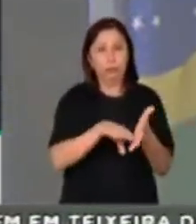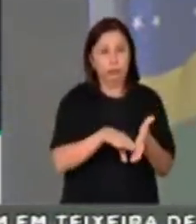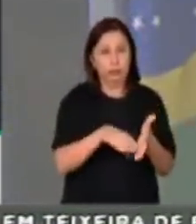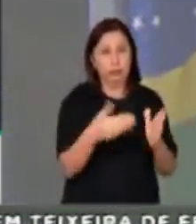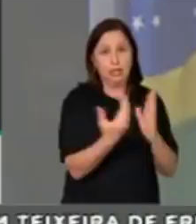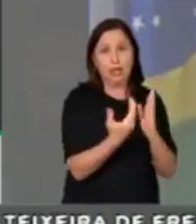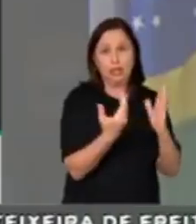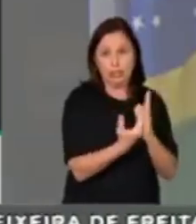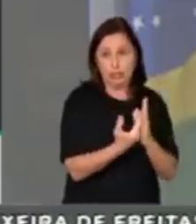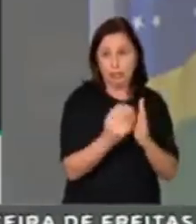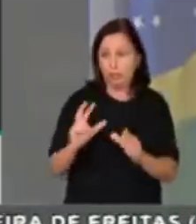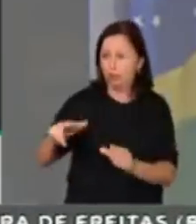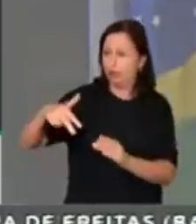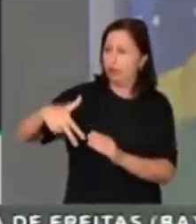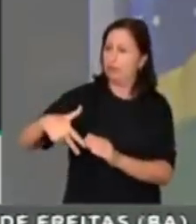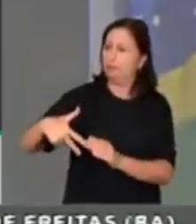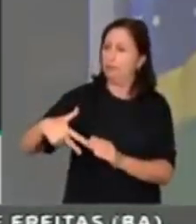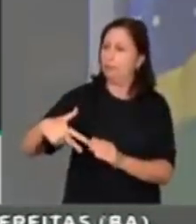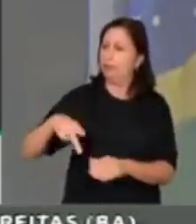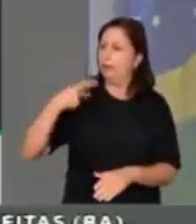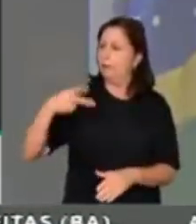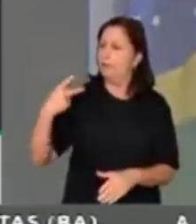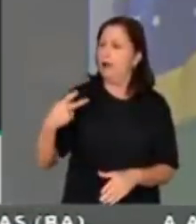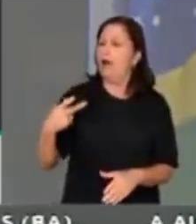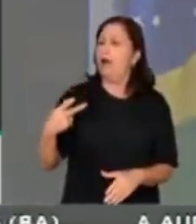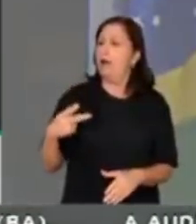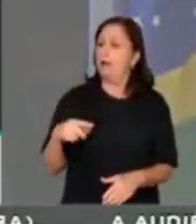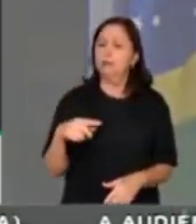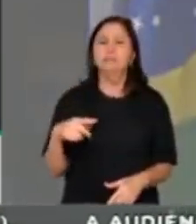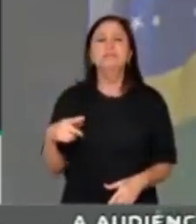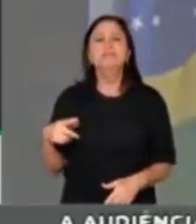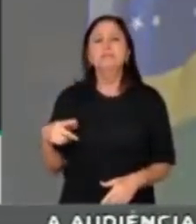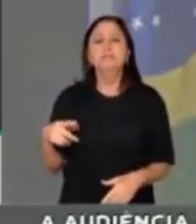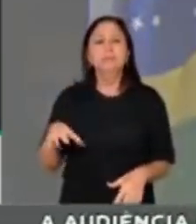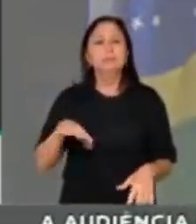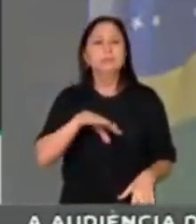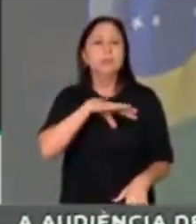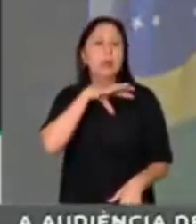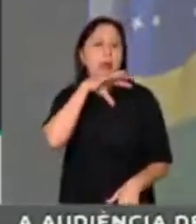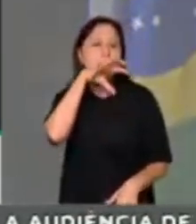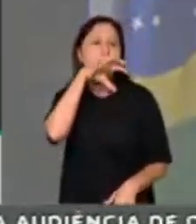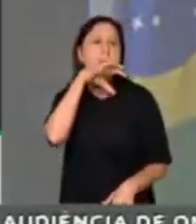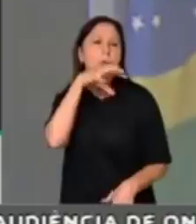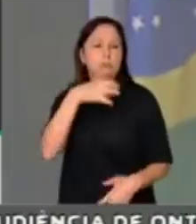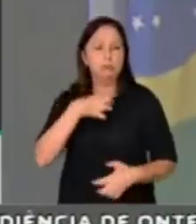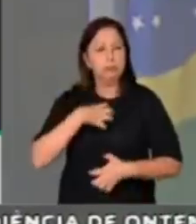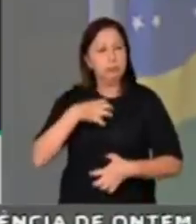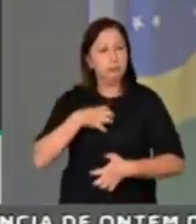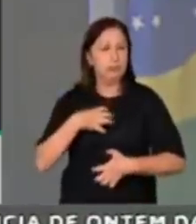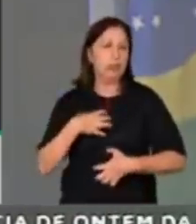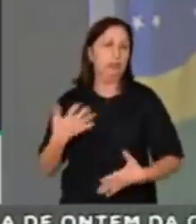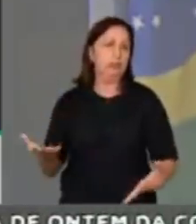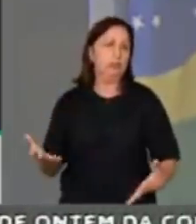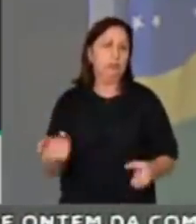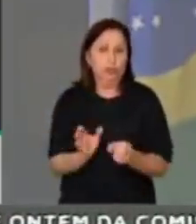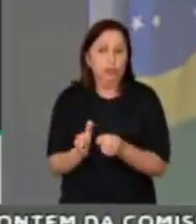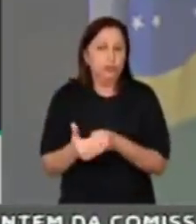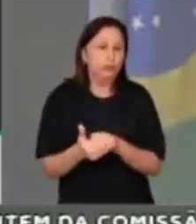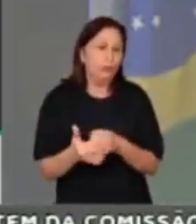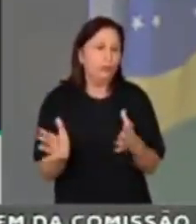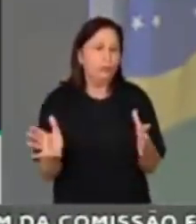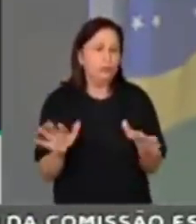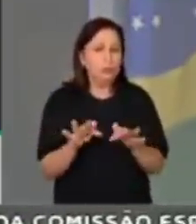tribuna, ou na palavra de alguns parlamentares da oposição, vira um tigrão. Nos bastidores é tchutchuca para aprovar, para pedir